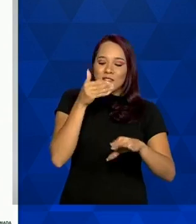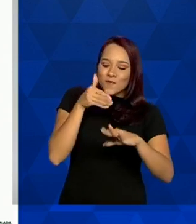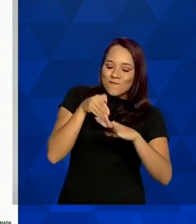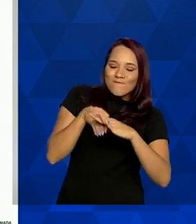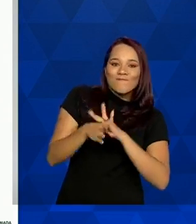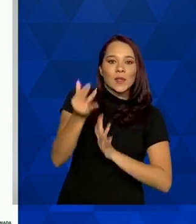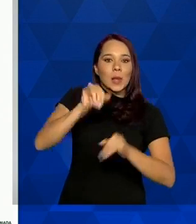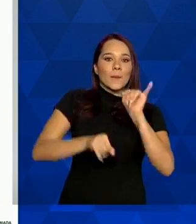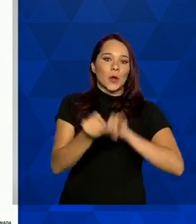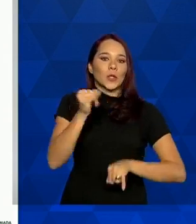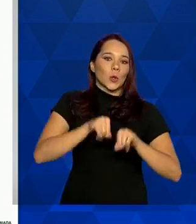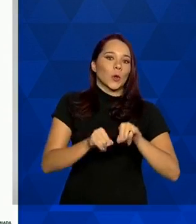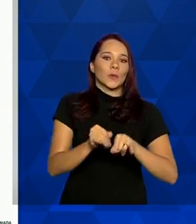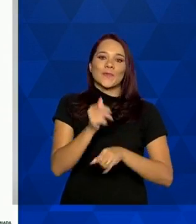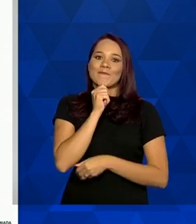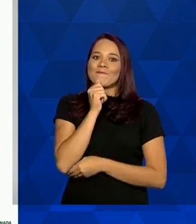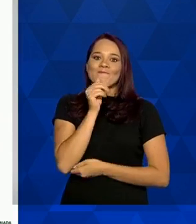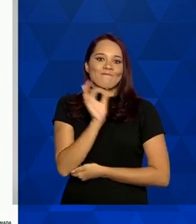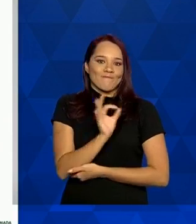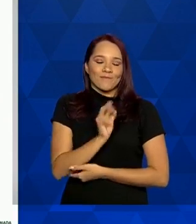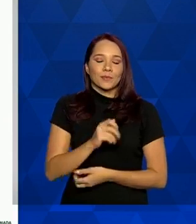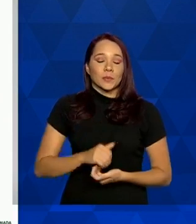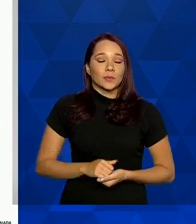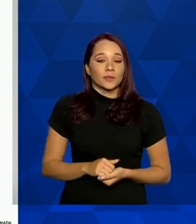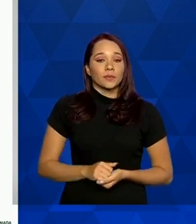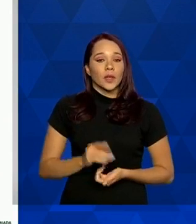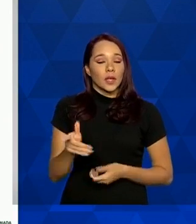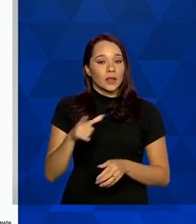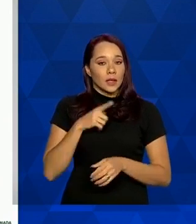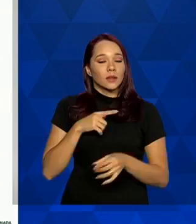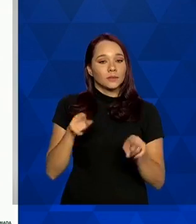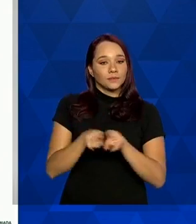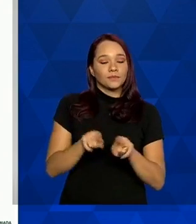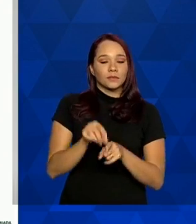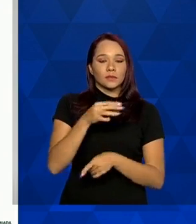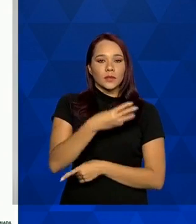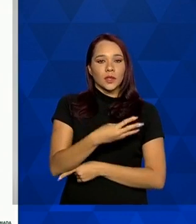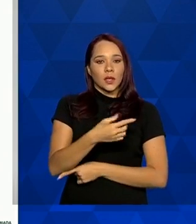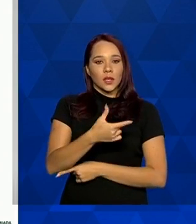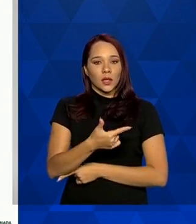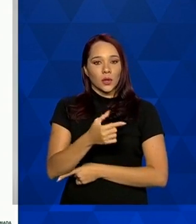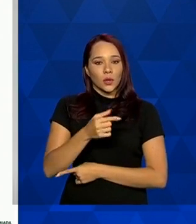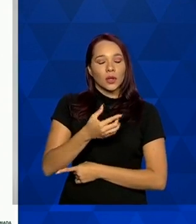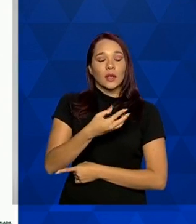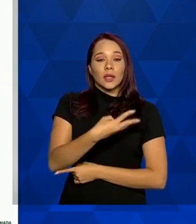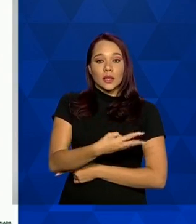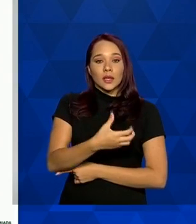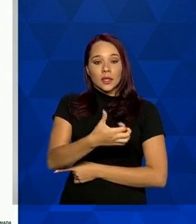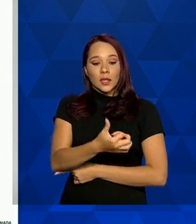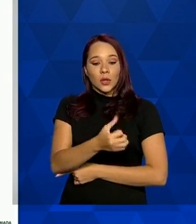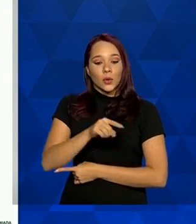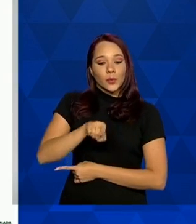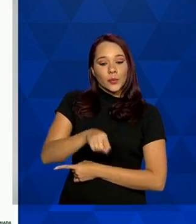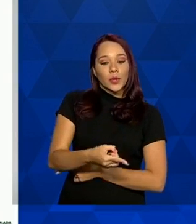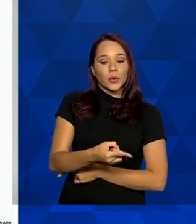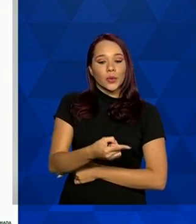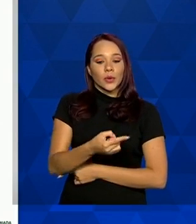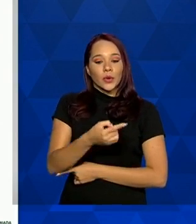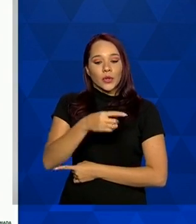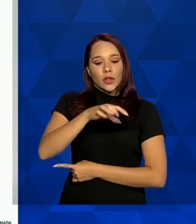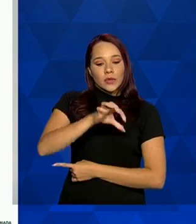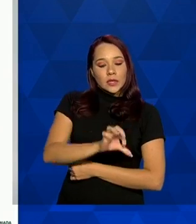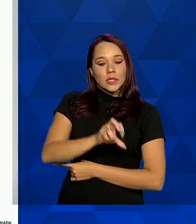laboratório e nós temos também 31 mil 995 exames em